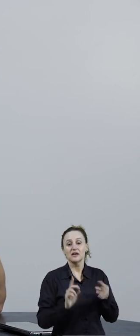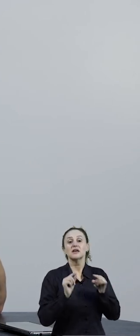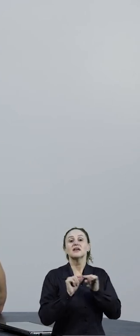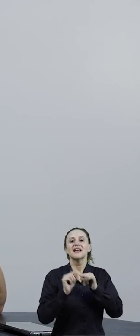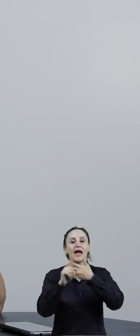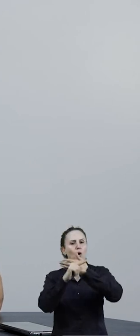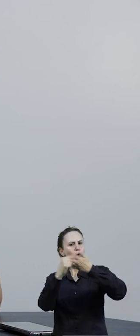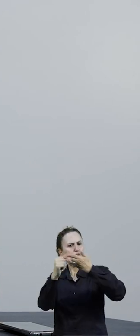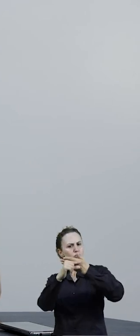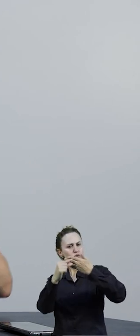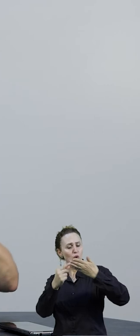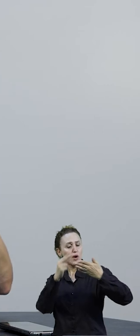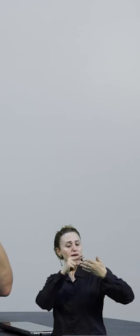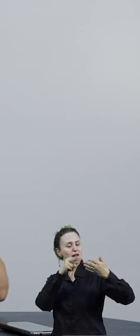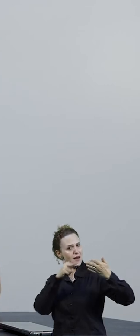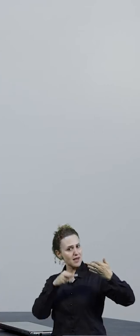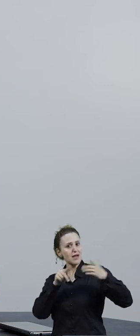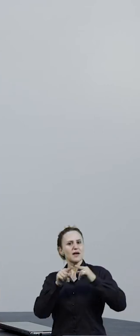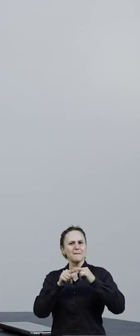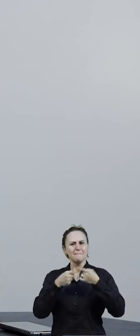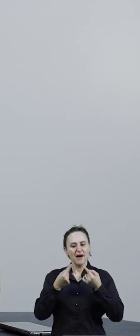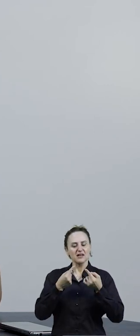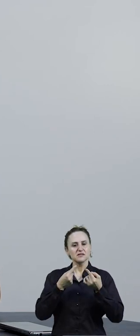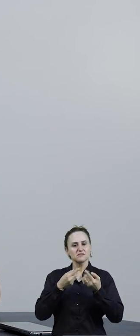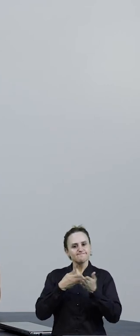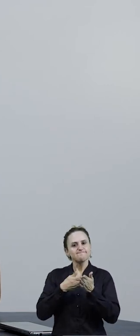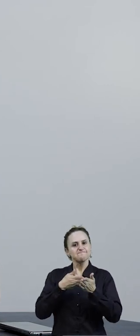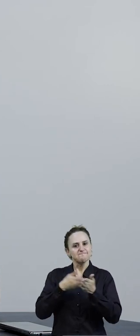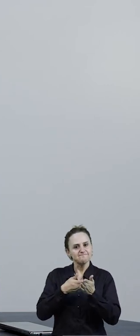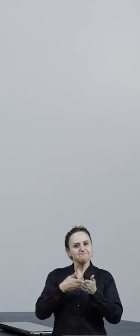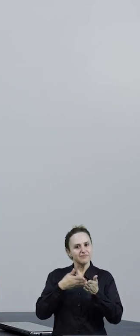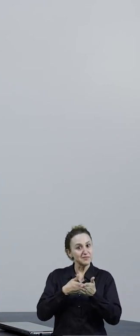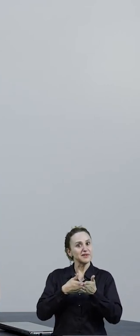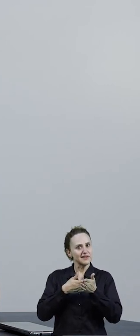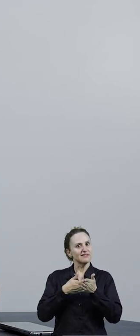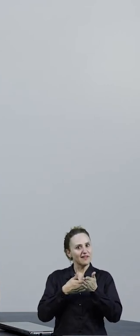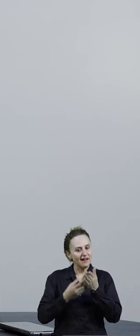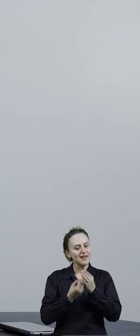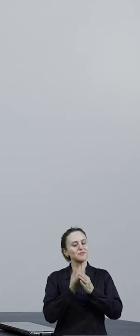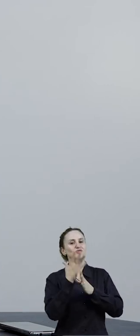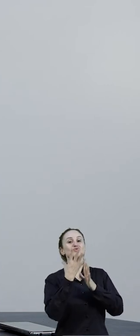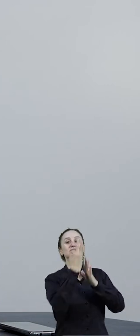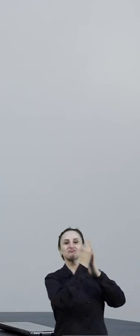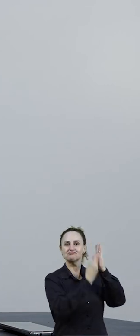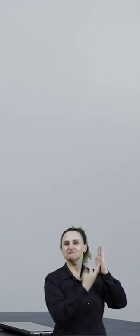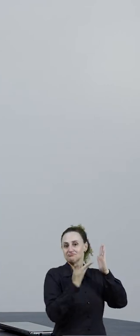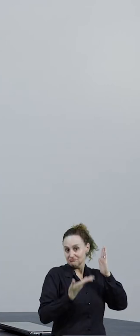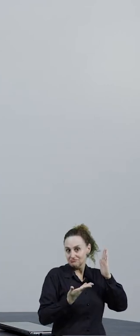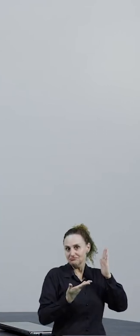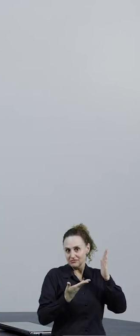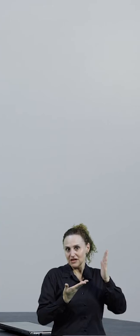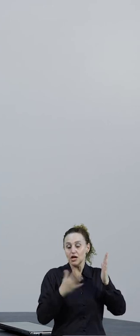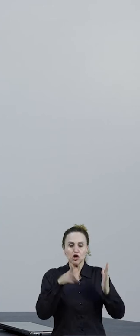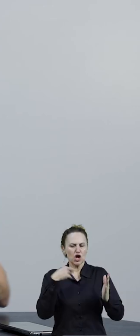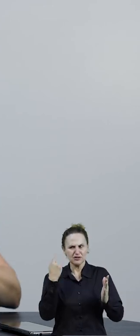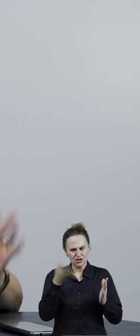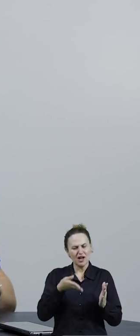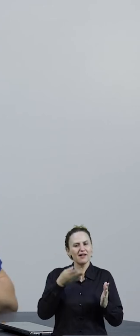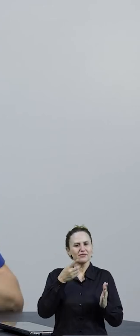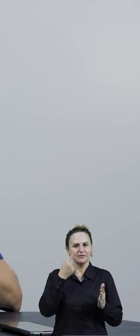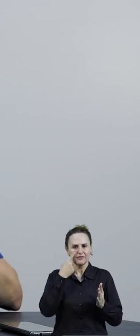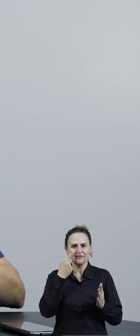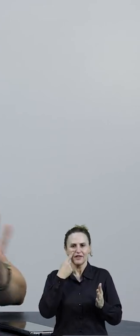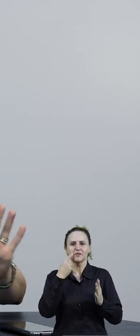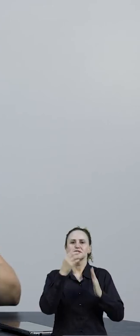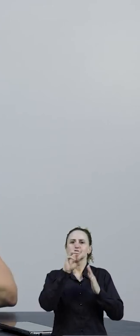né, que é leitor, mas que ao mesmo tempo interfere muito na produção, na escrita do outro, né? A gente já tem esse olhar, né?